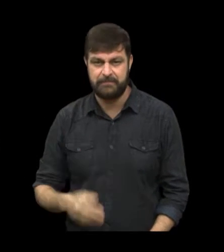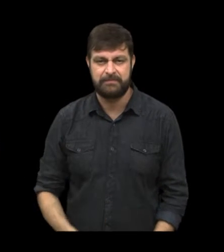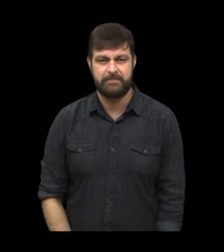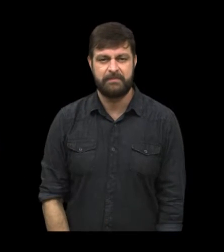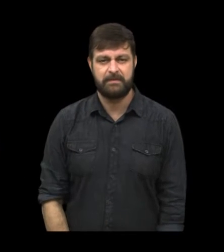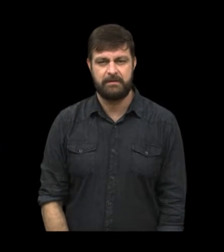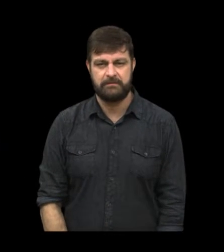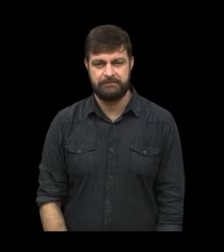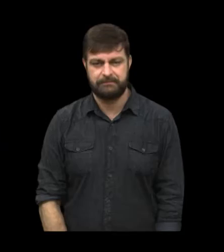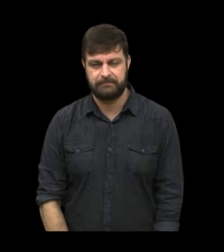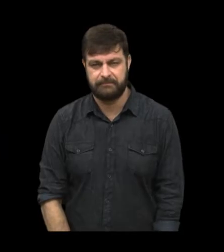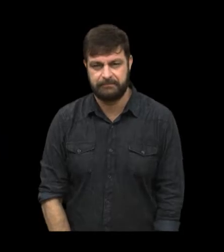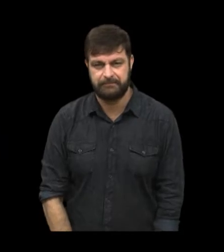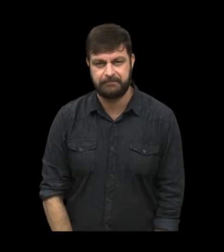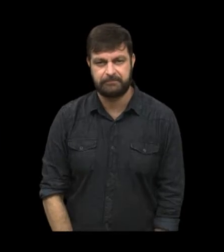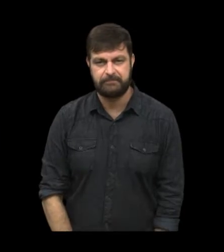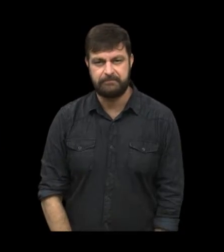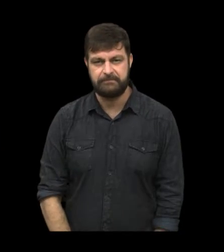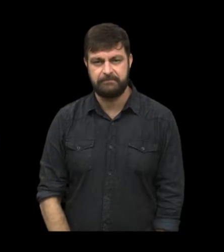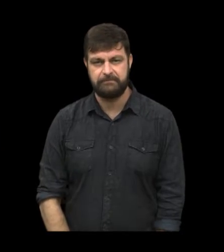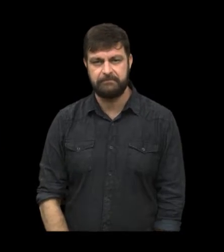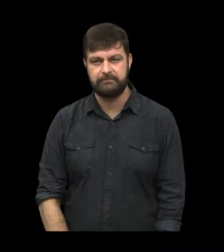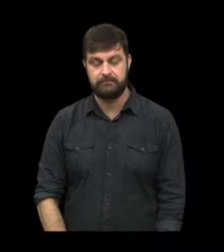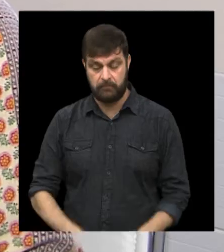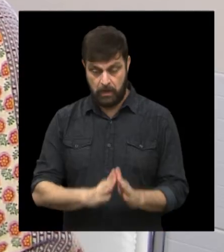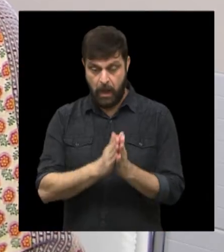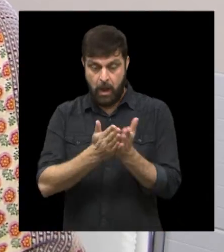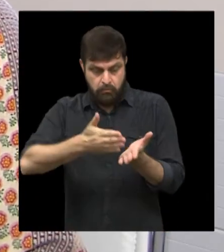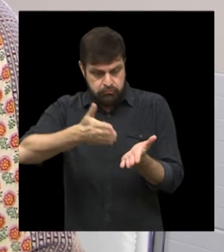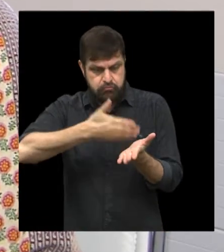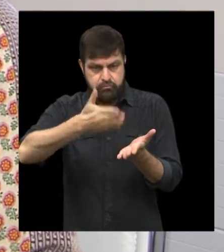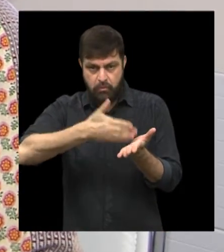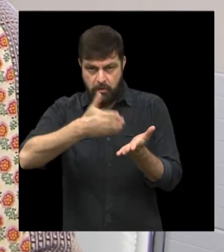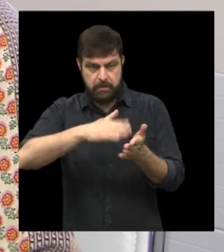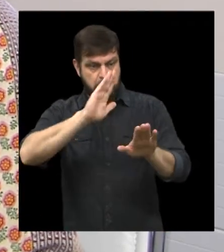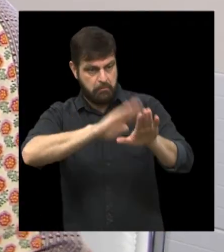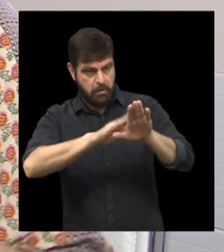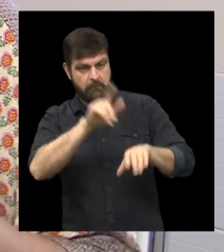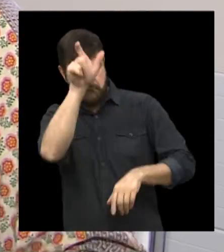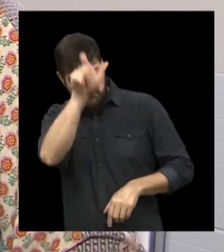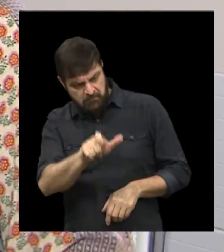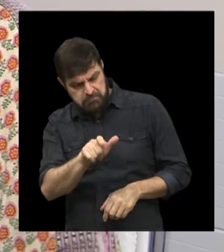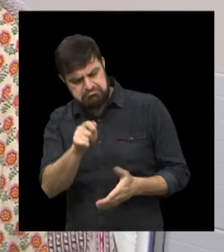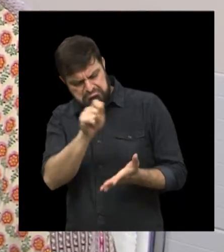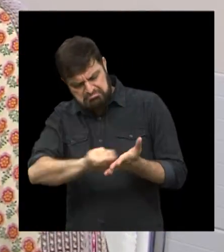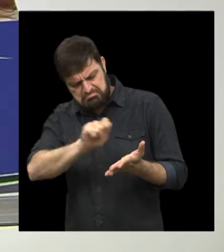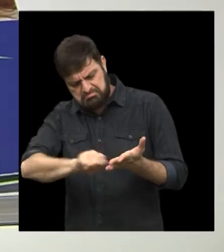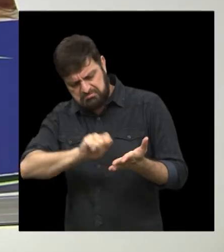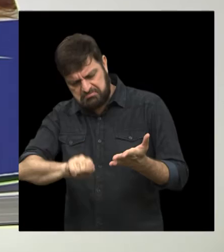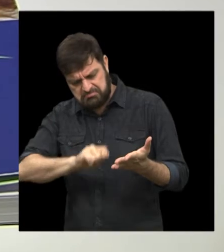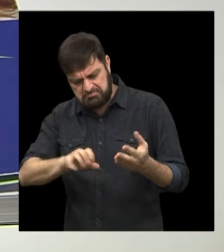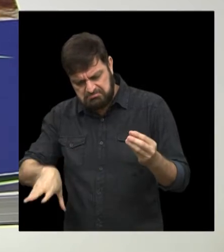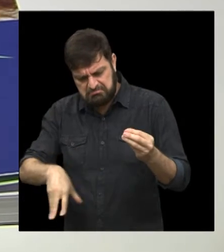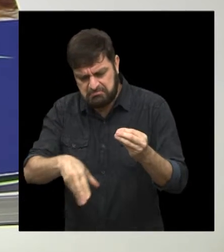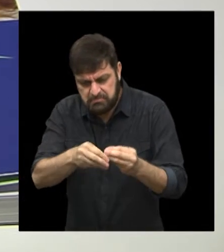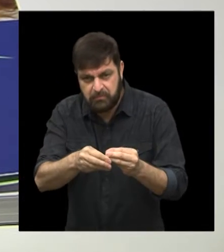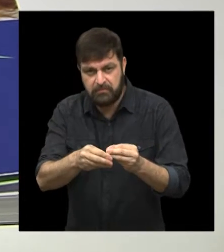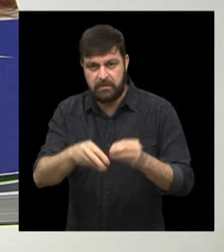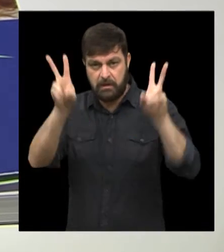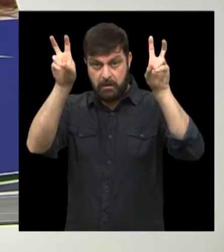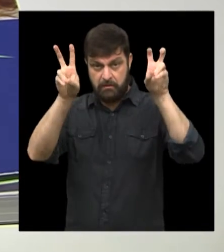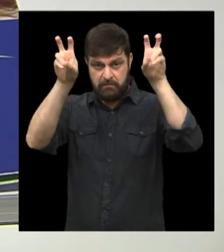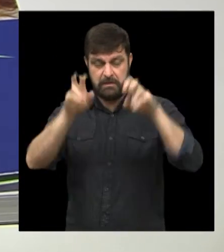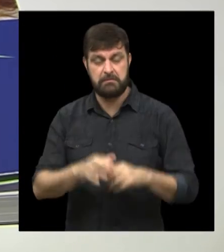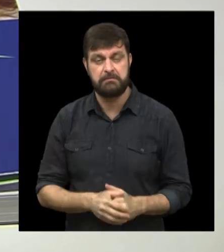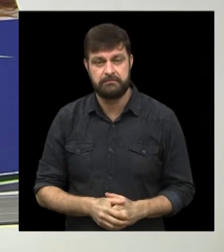aritofresco.com.br bar pesquisas. E o seu livro também, um livro completo sobre ele. é bem completo sobre o tema. Na verdade,